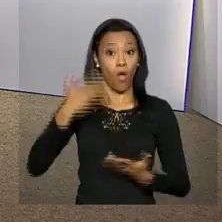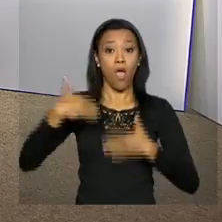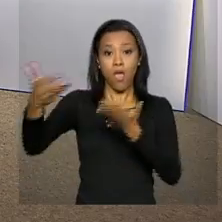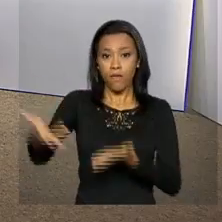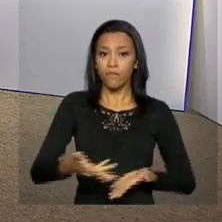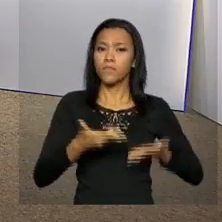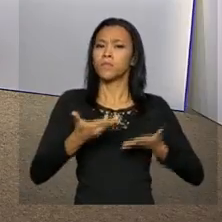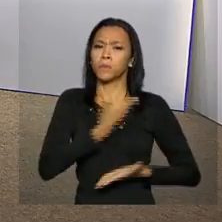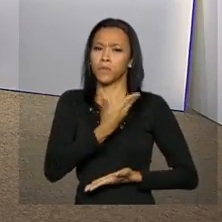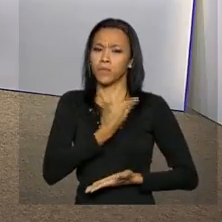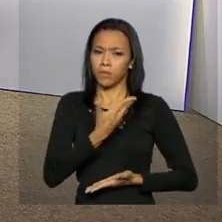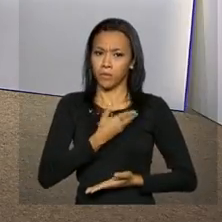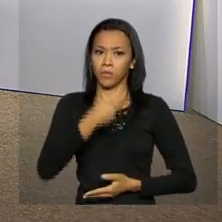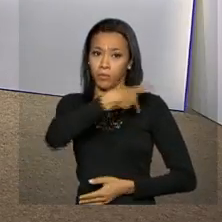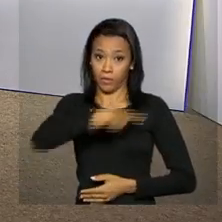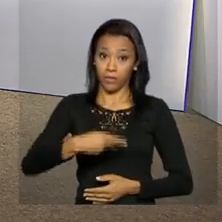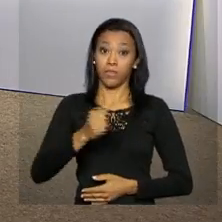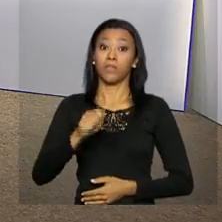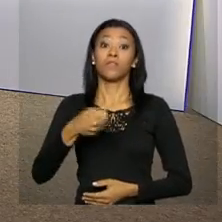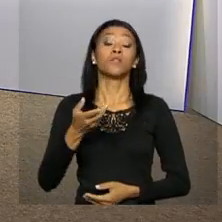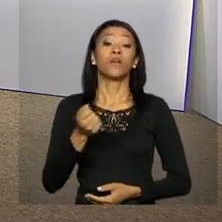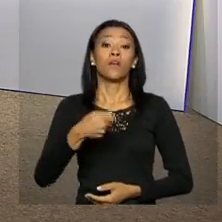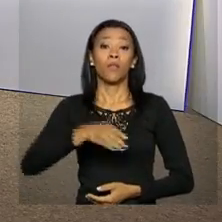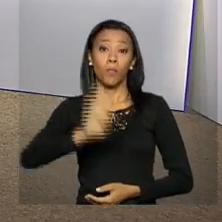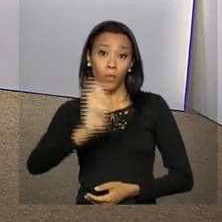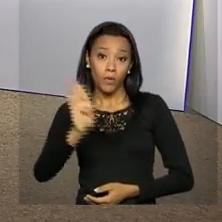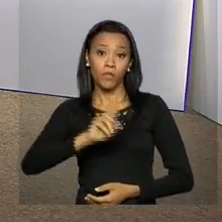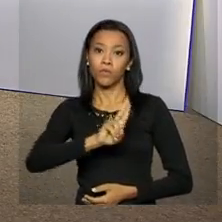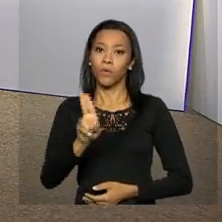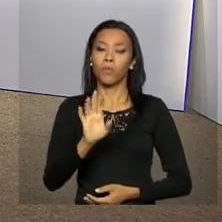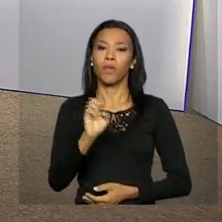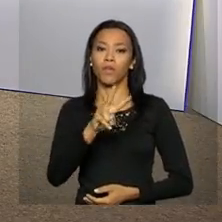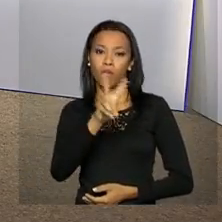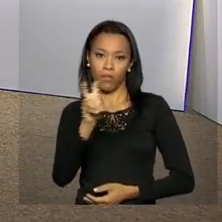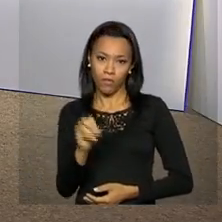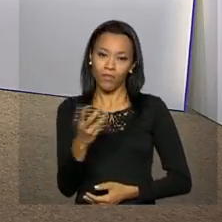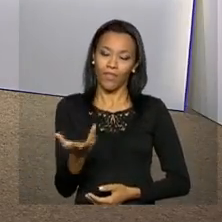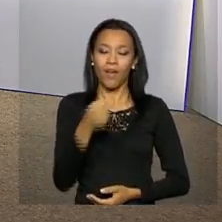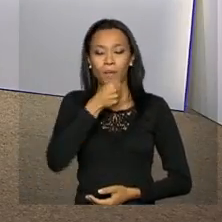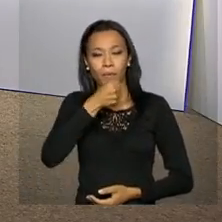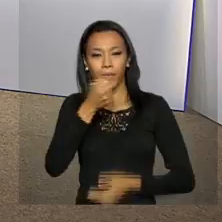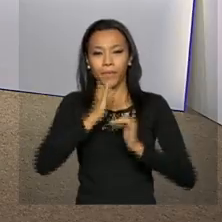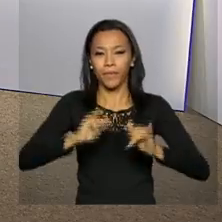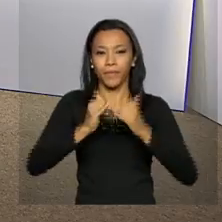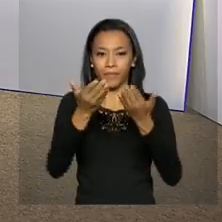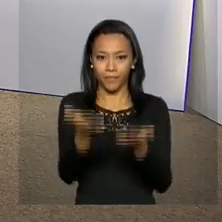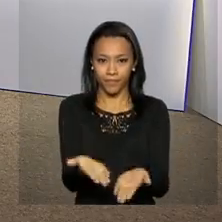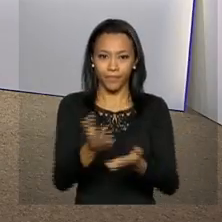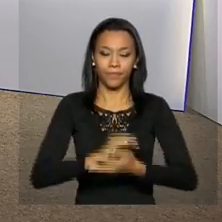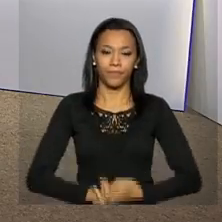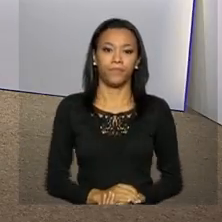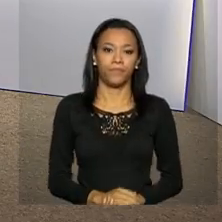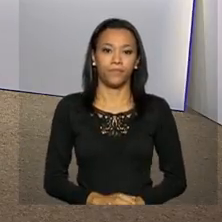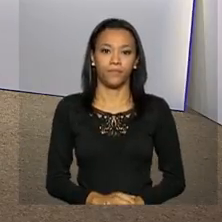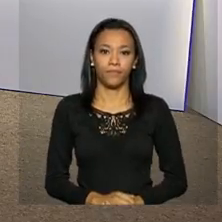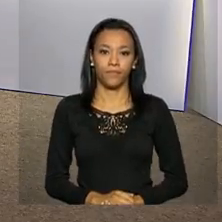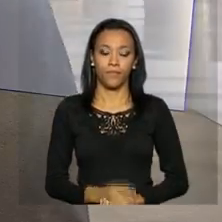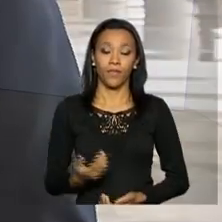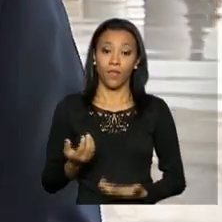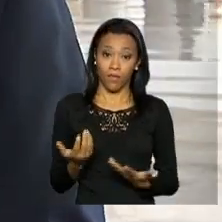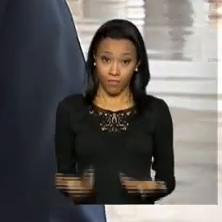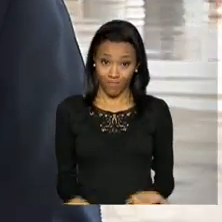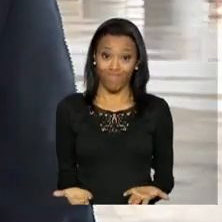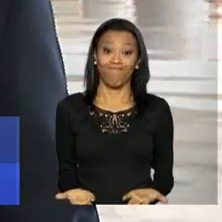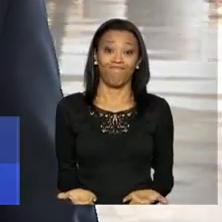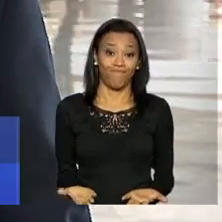a visita do colega boliviano Evo Morales, quem está lá é o repórter João Pedro Neto. João Pedro, suas informações. Oi, Daniele. Bom,